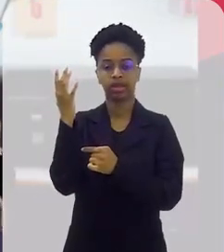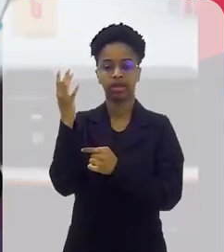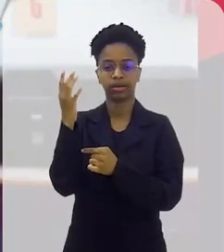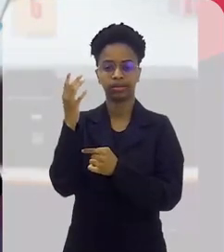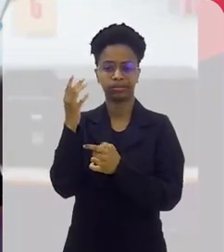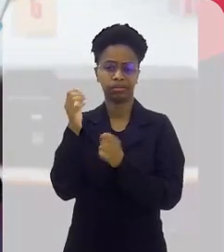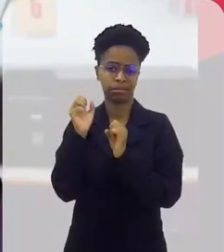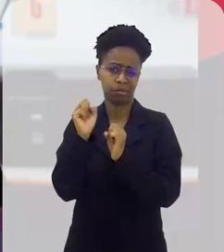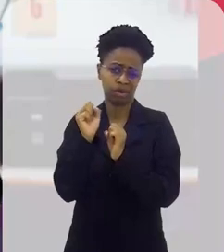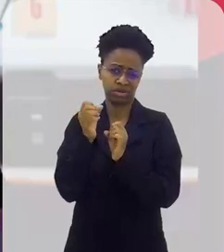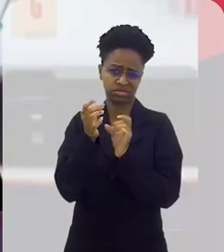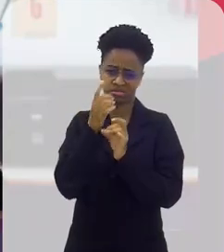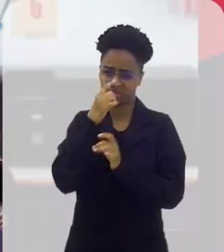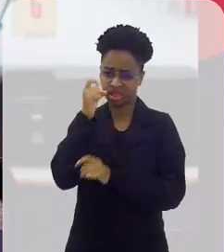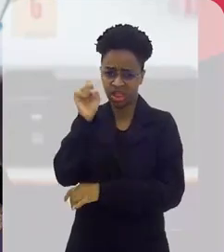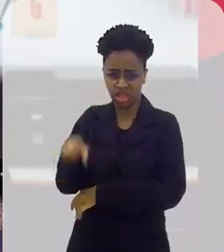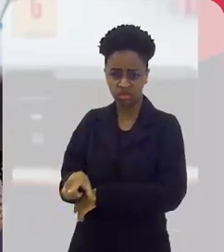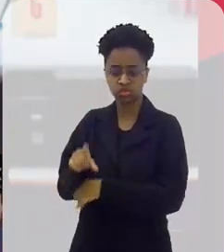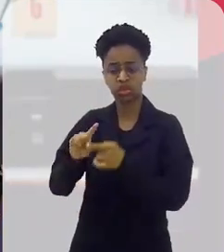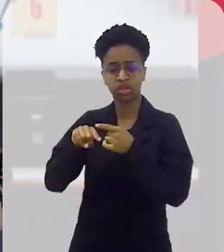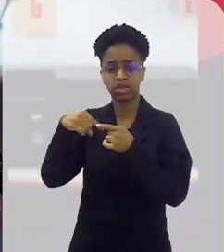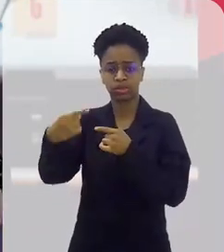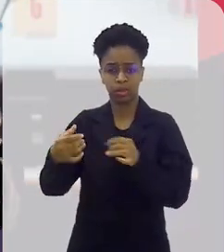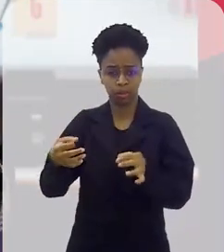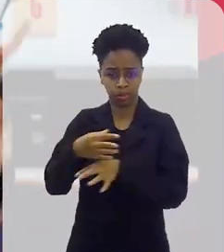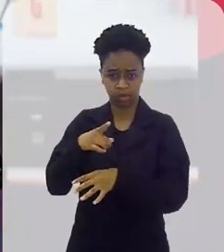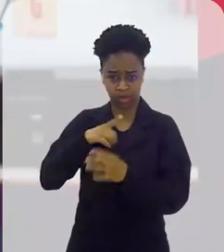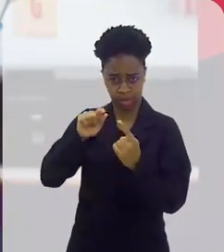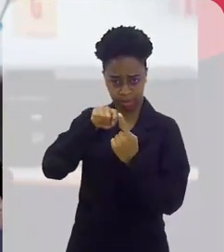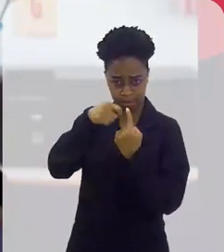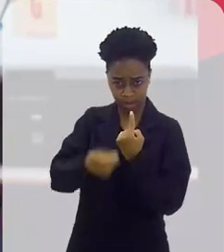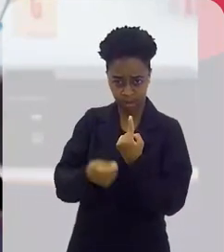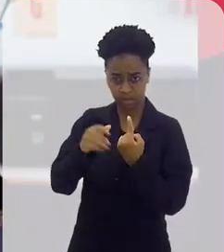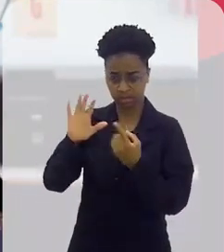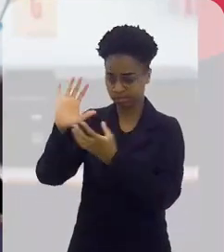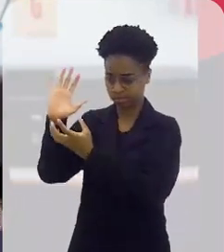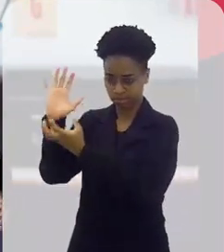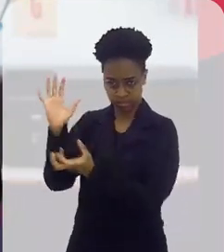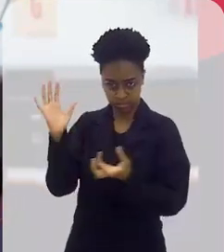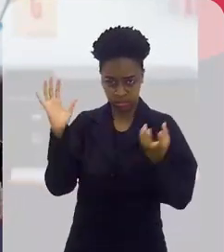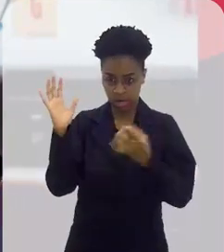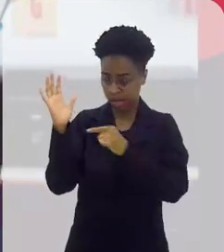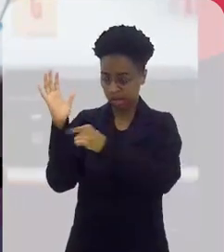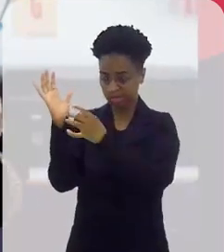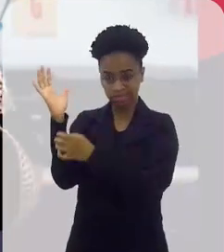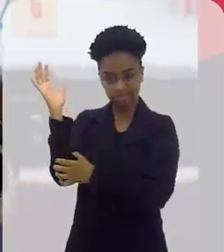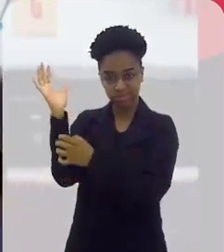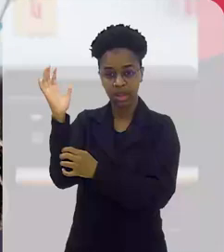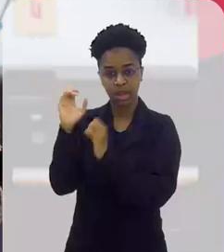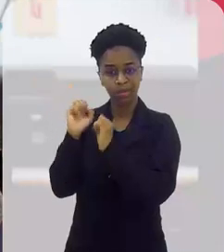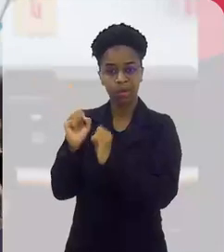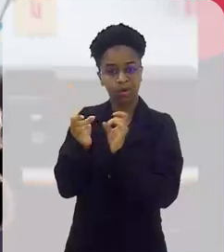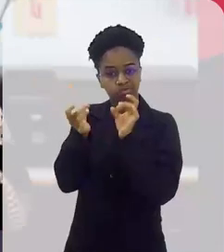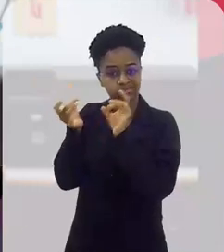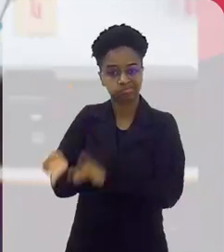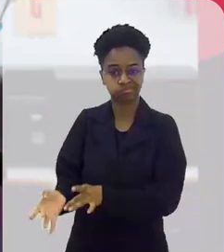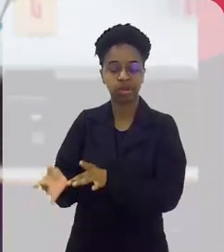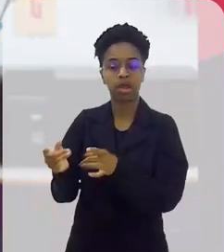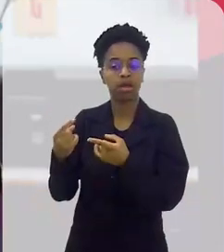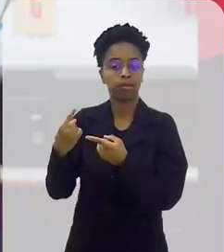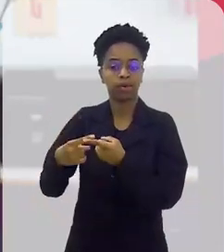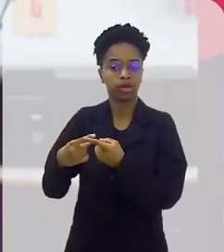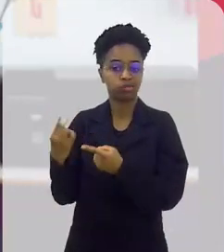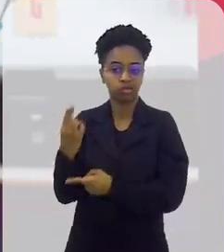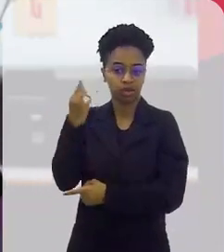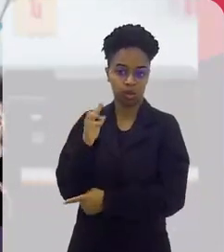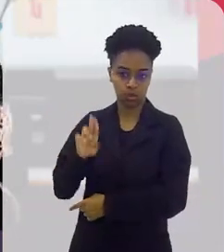praticamente descartado, né? Depois que a bananeira dá o cacho da banana, aquele caule, ele é praticamente